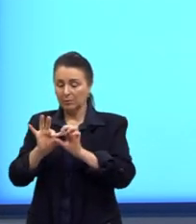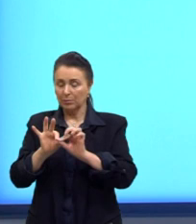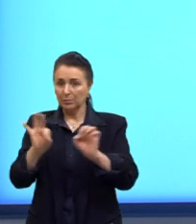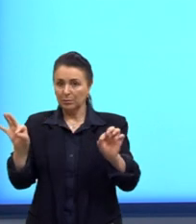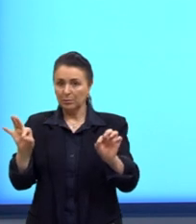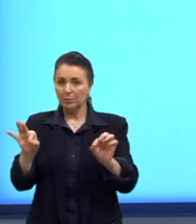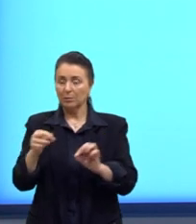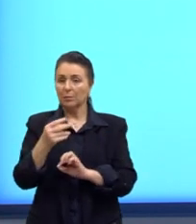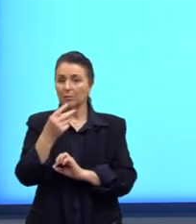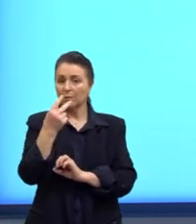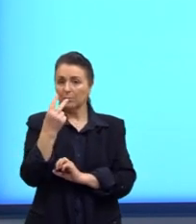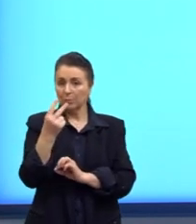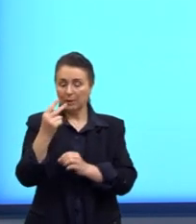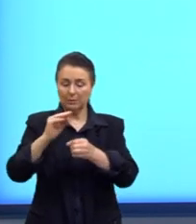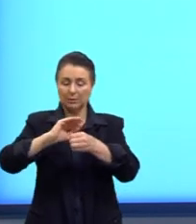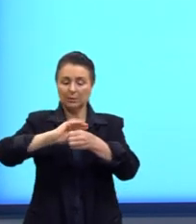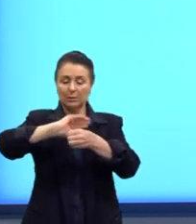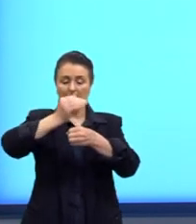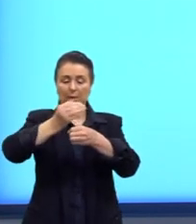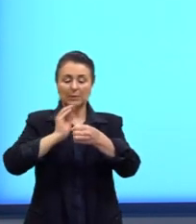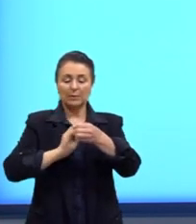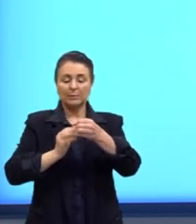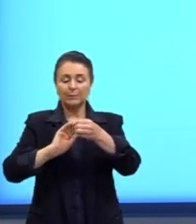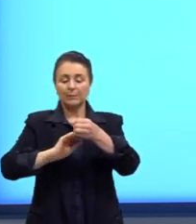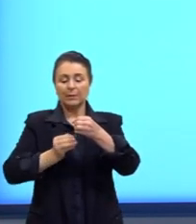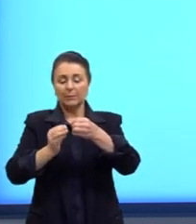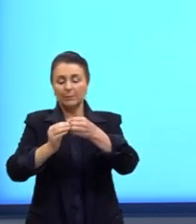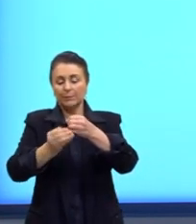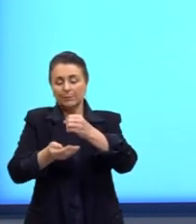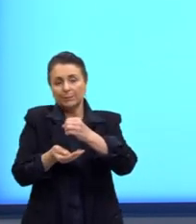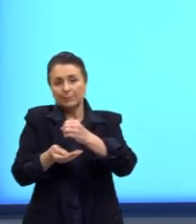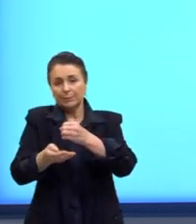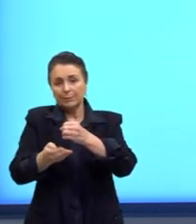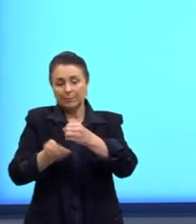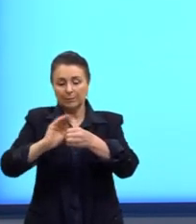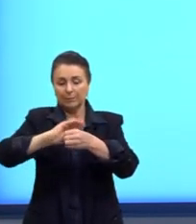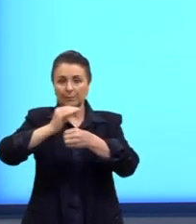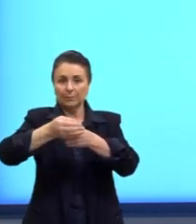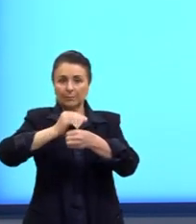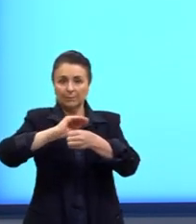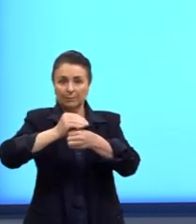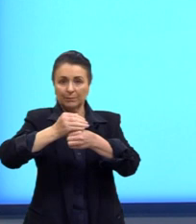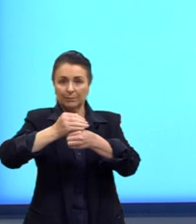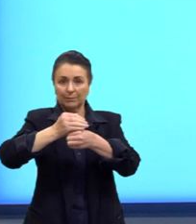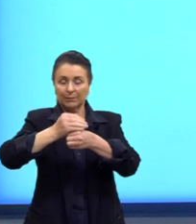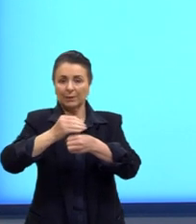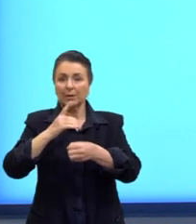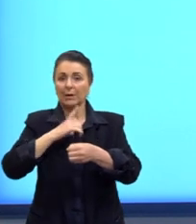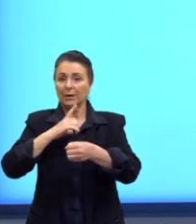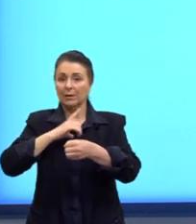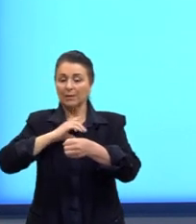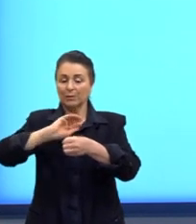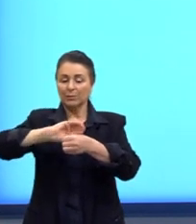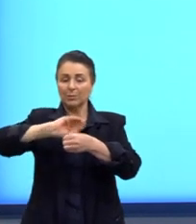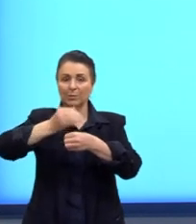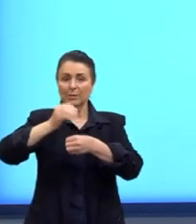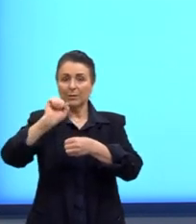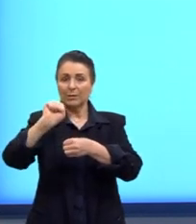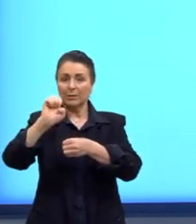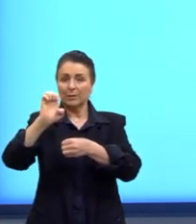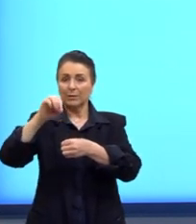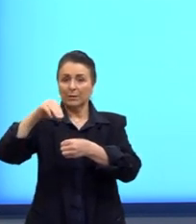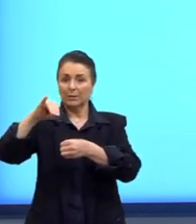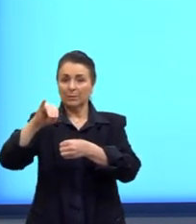temos duas semisferas em cada uma das extremidades do cilindro. Essas semisferas, elas têm um